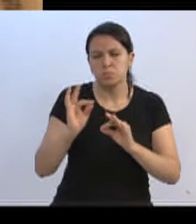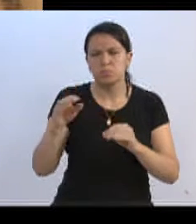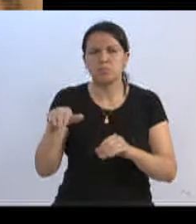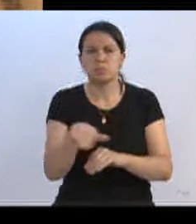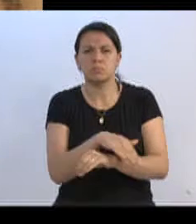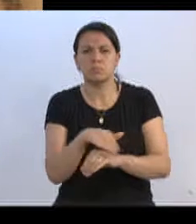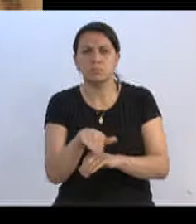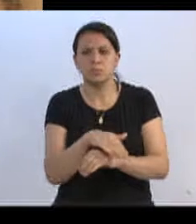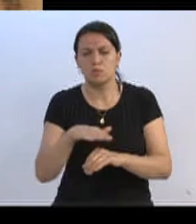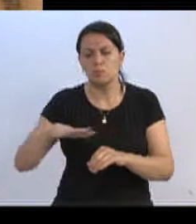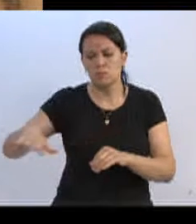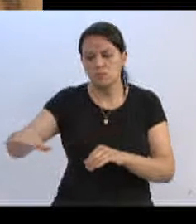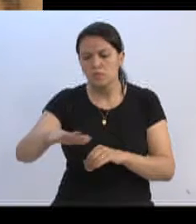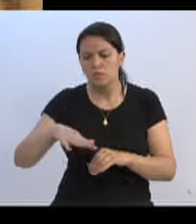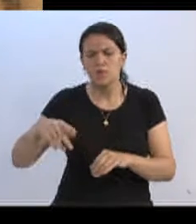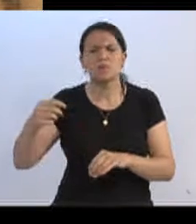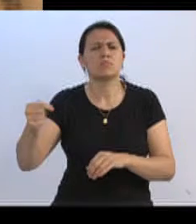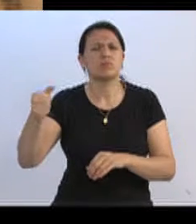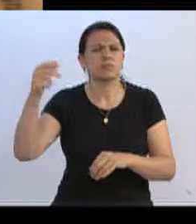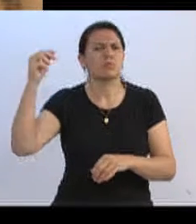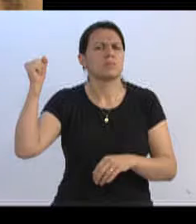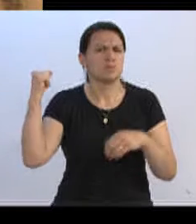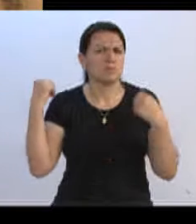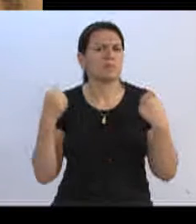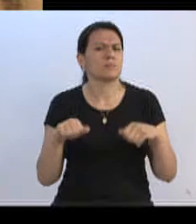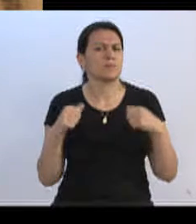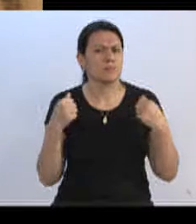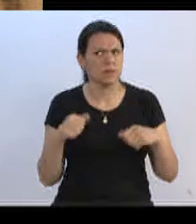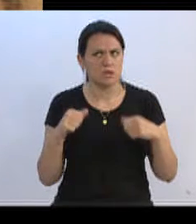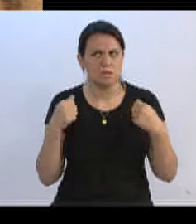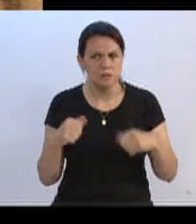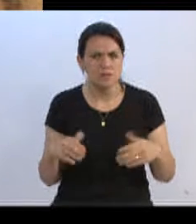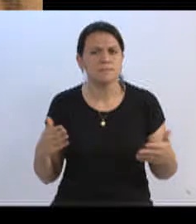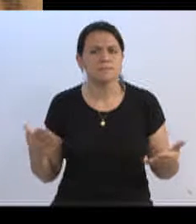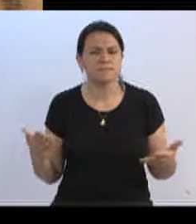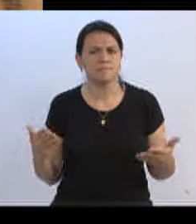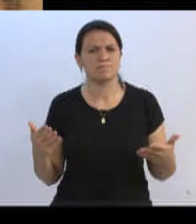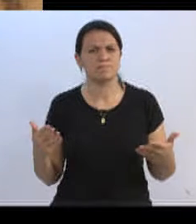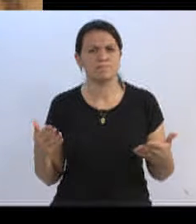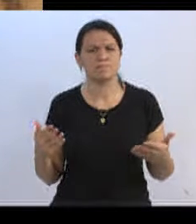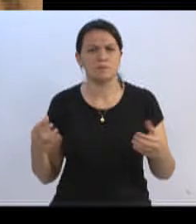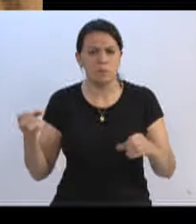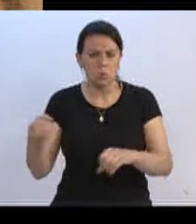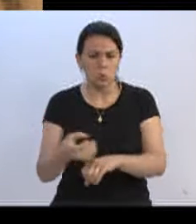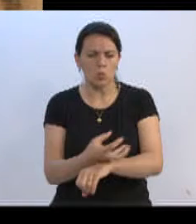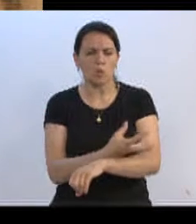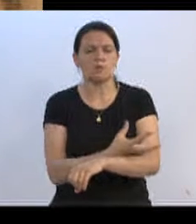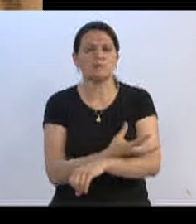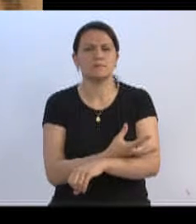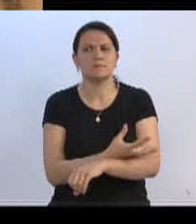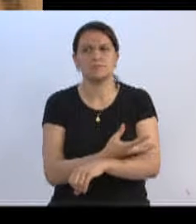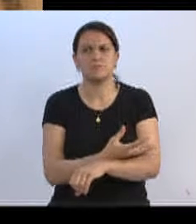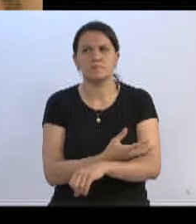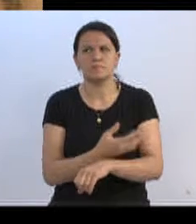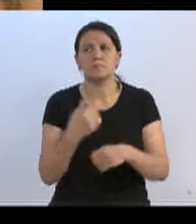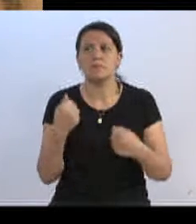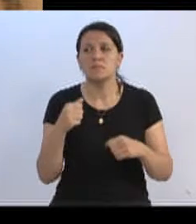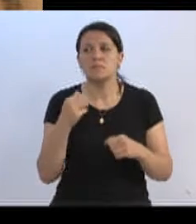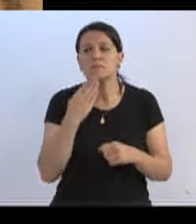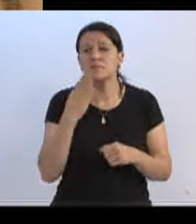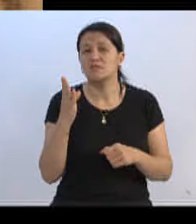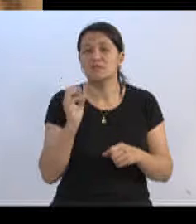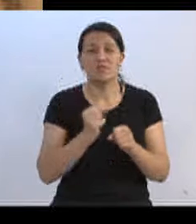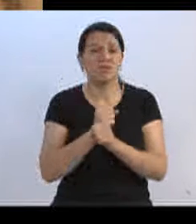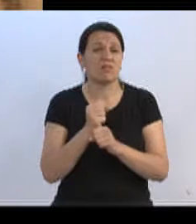Leonor Stenger, que há muito tempo já se fazia necessário, que está tomado pelo Capim Elefante, em Túlios, enfim. Trata-se de outra reivindicação, que há